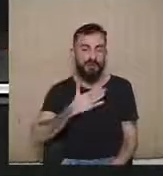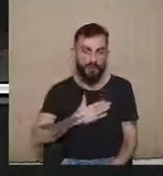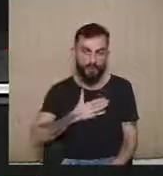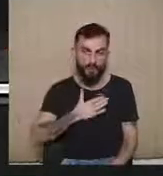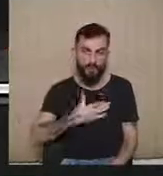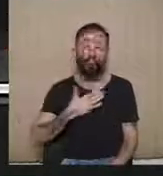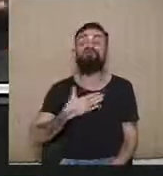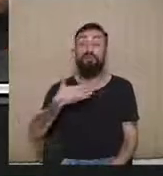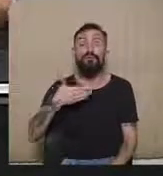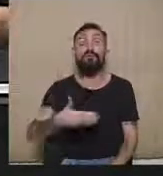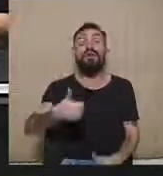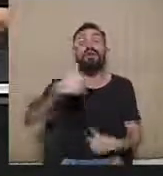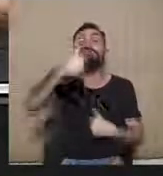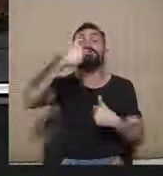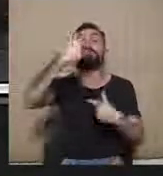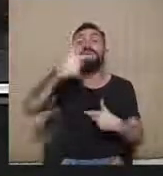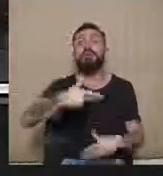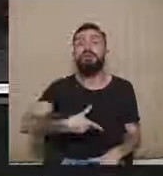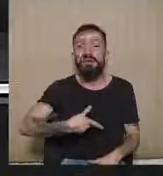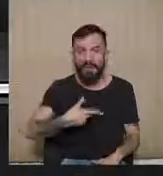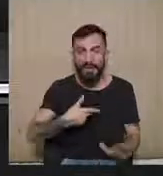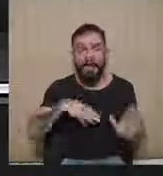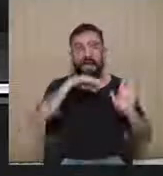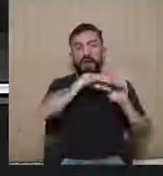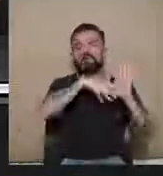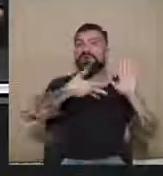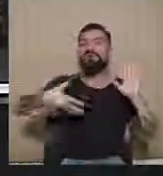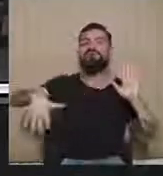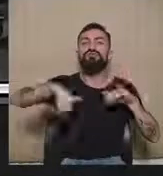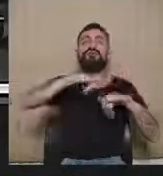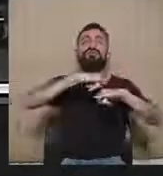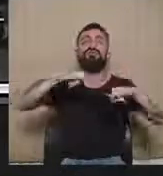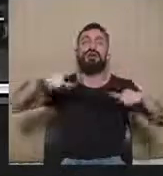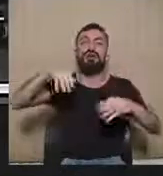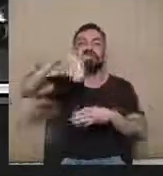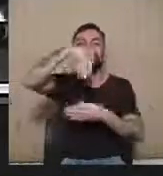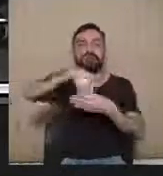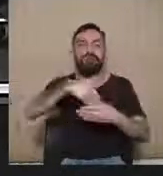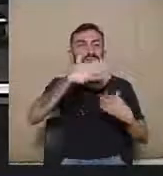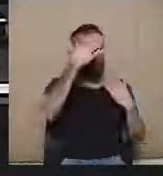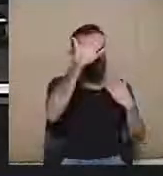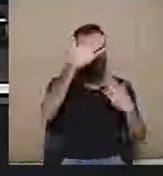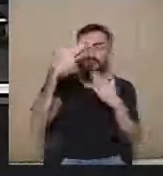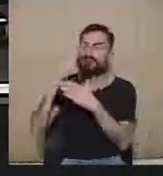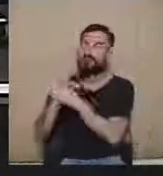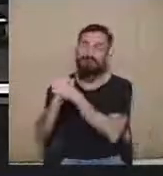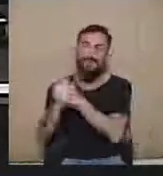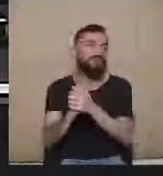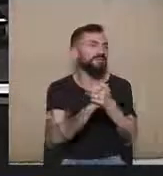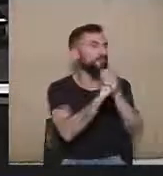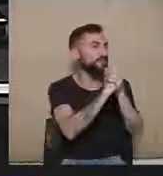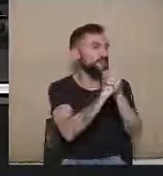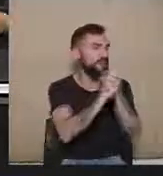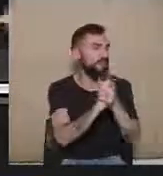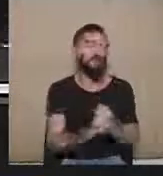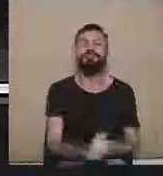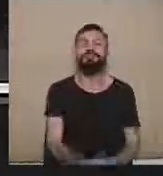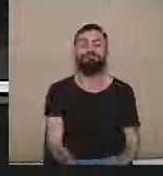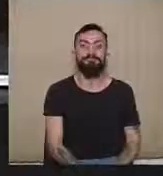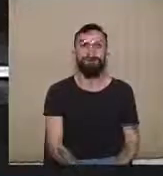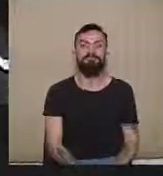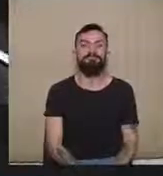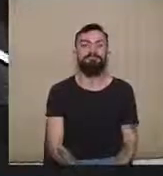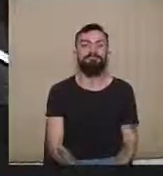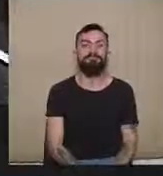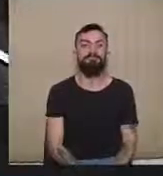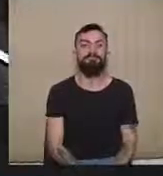em que se falará sobre aspectos gerais da propaganda eleitoral. Muito obrigada, parabéns, parabéns. Tchau.